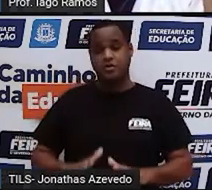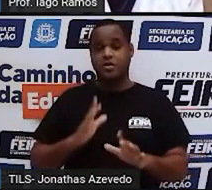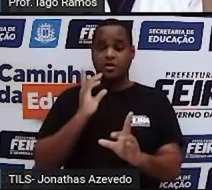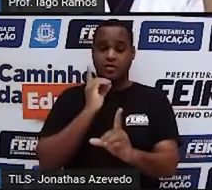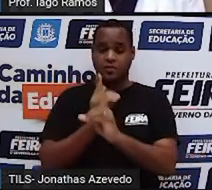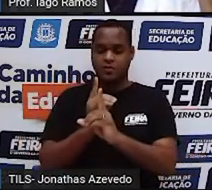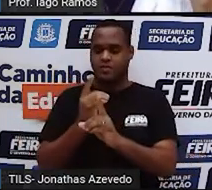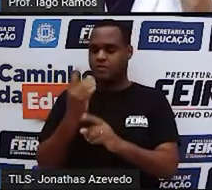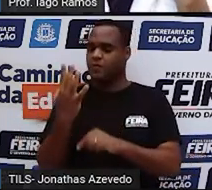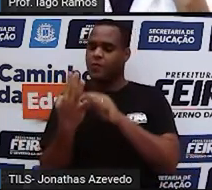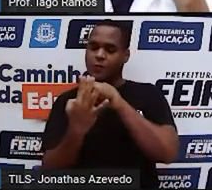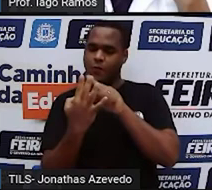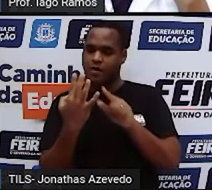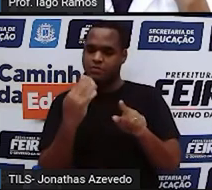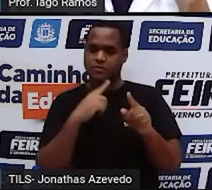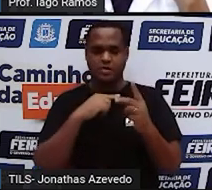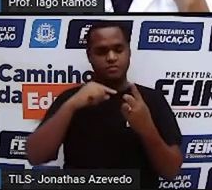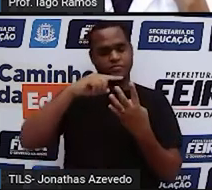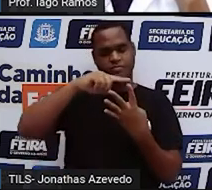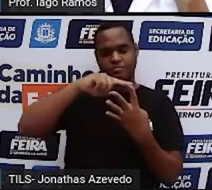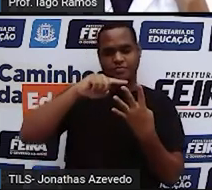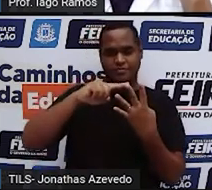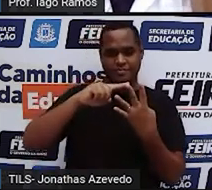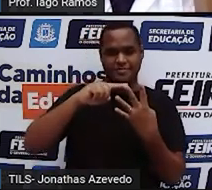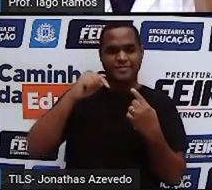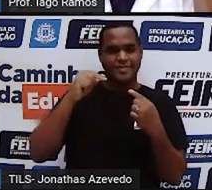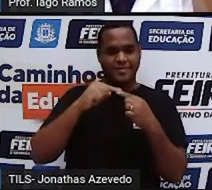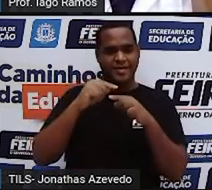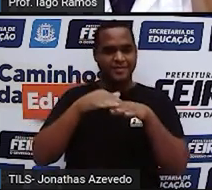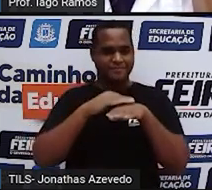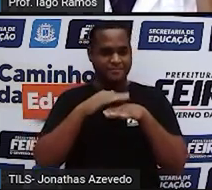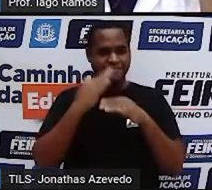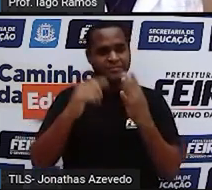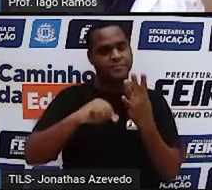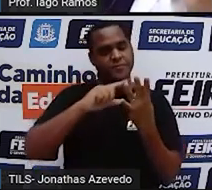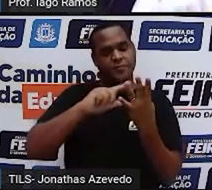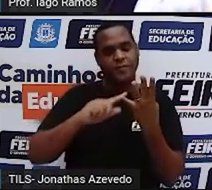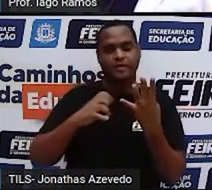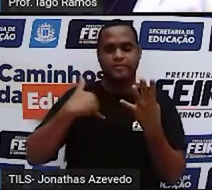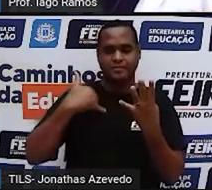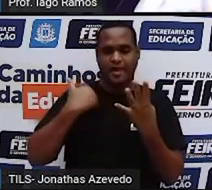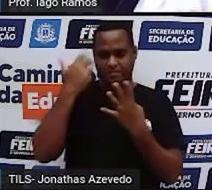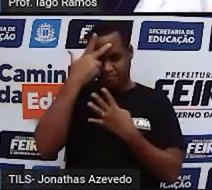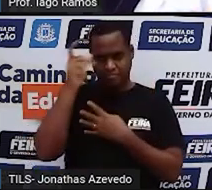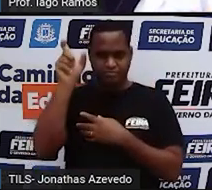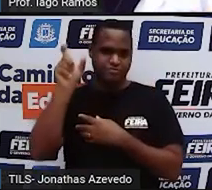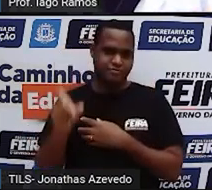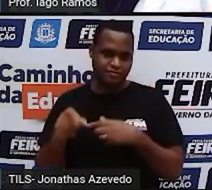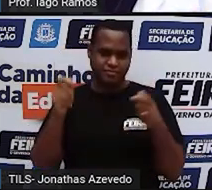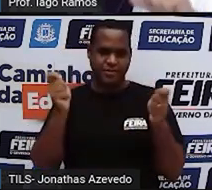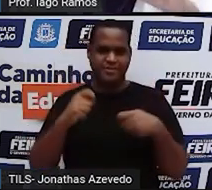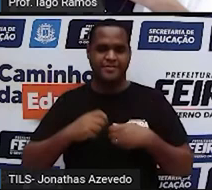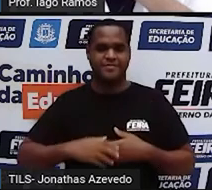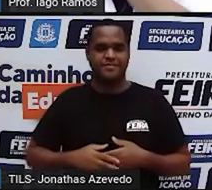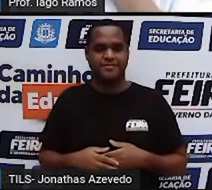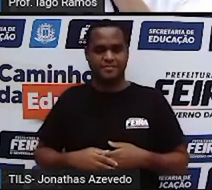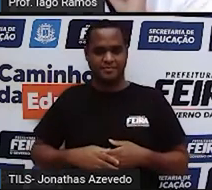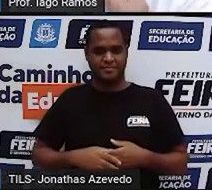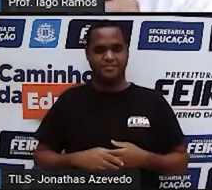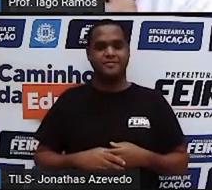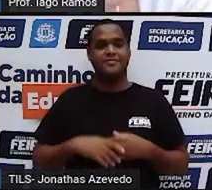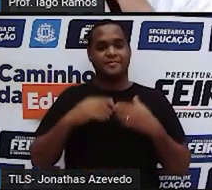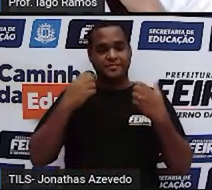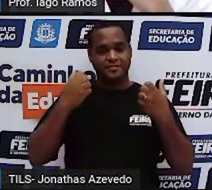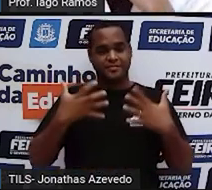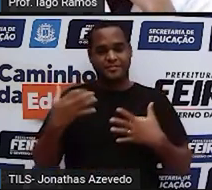número de quatro algarismos, os dois primeiros é o calçado, os dois últimos a idade da pessoa. Tá bom? Só um detalhezinho